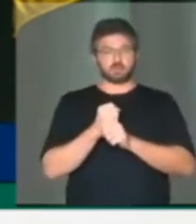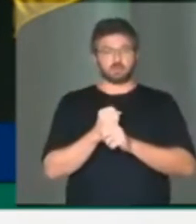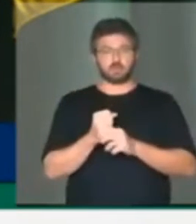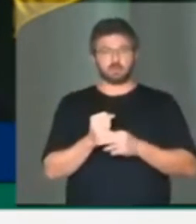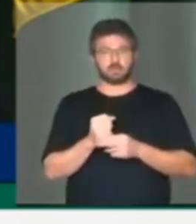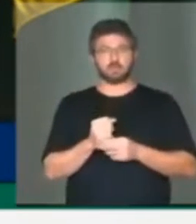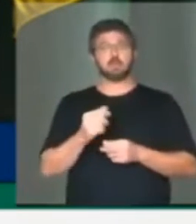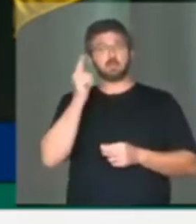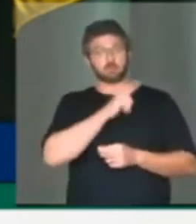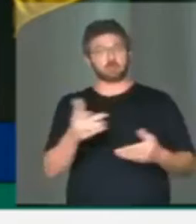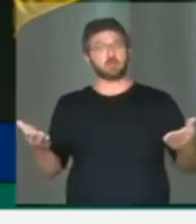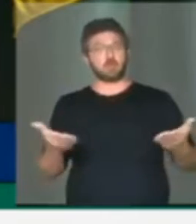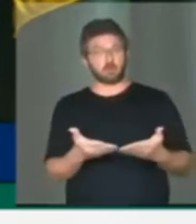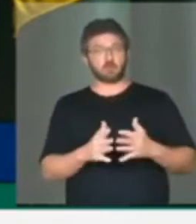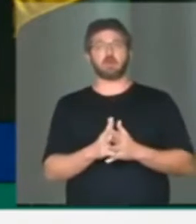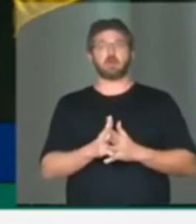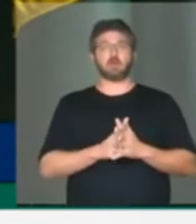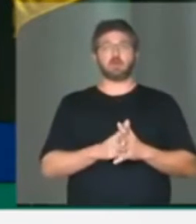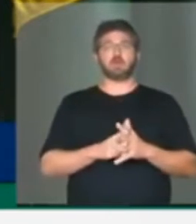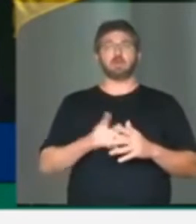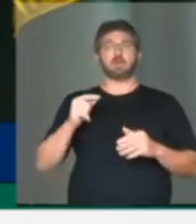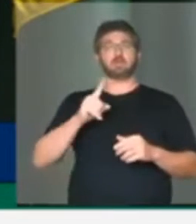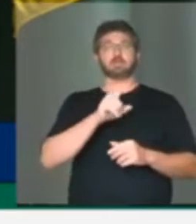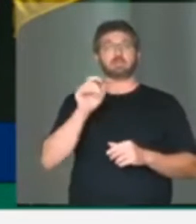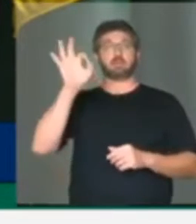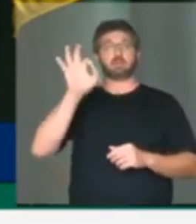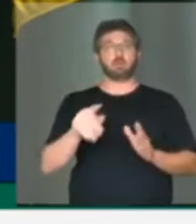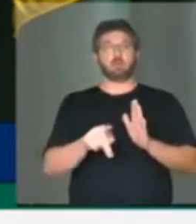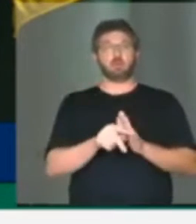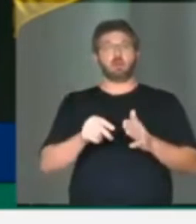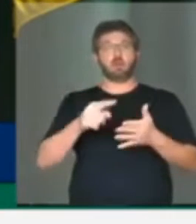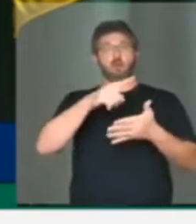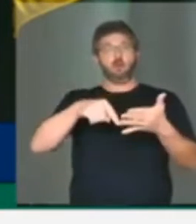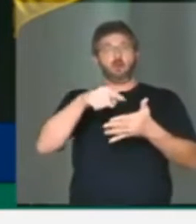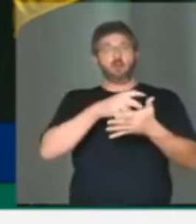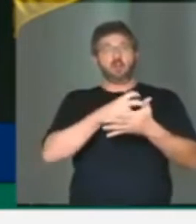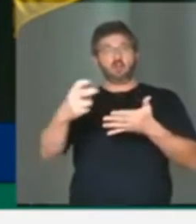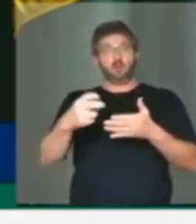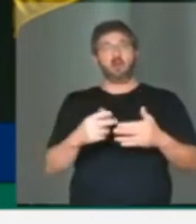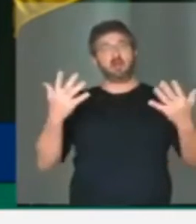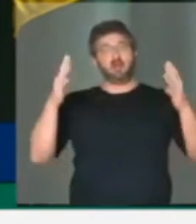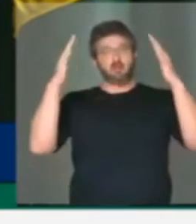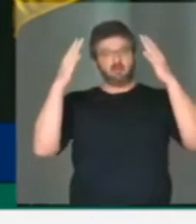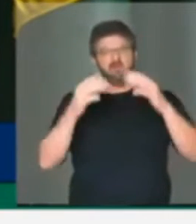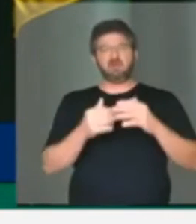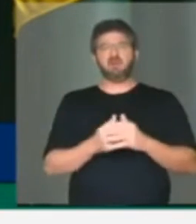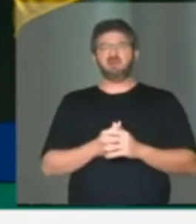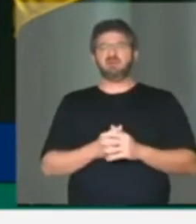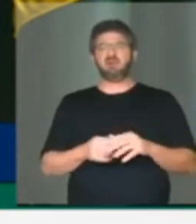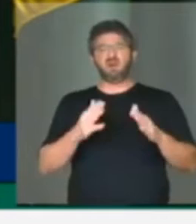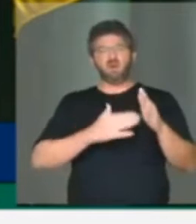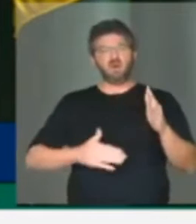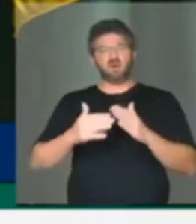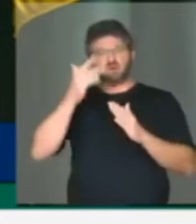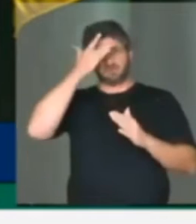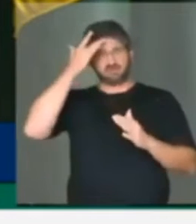conseguimos agora essa unanimidade na derrubada desse veto. Então, parabéns também a todos aqueles